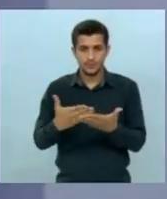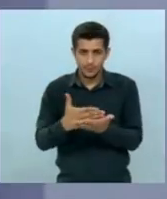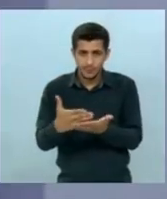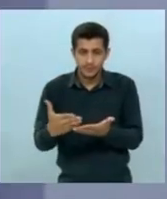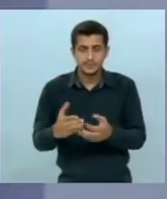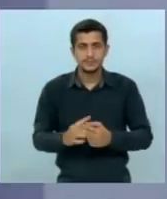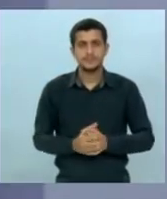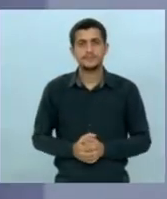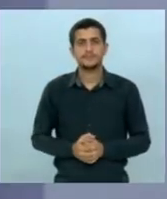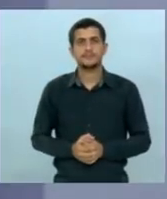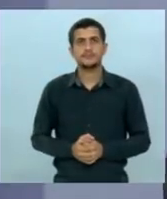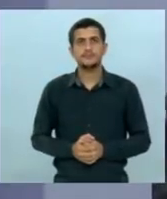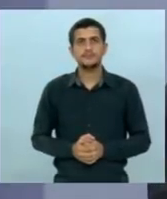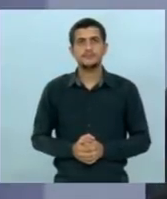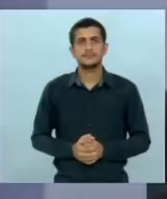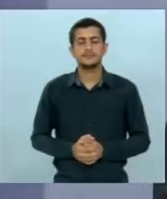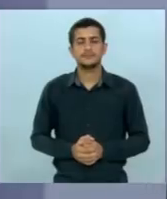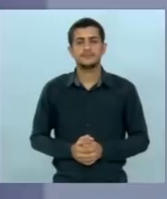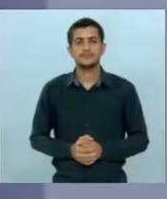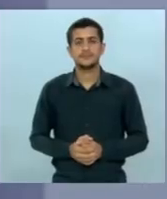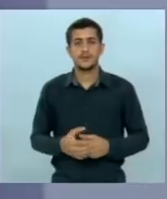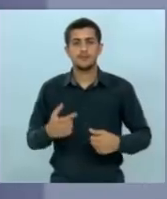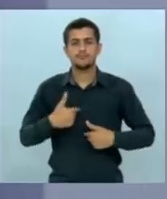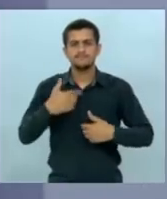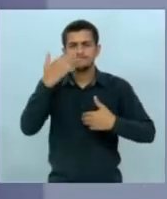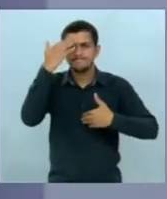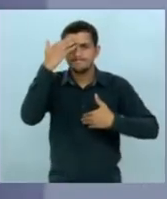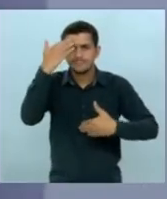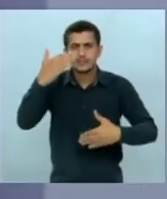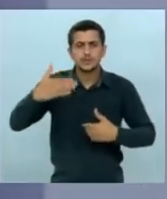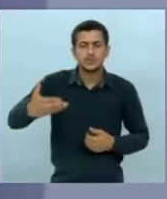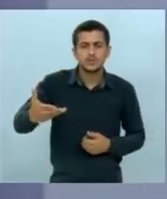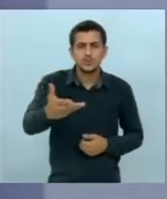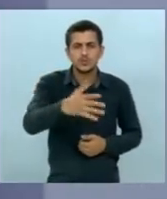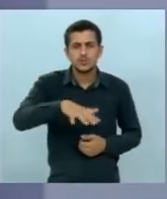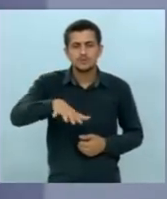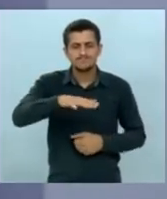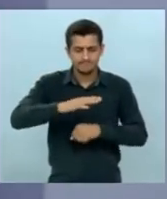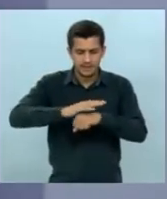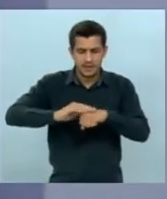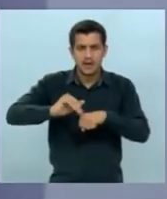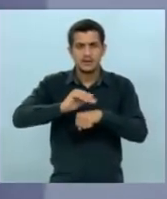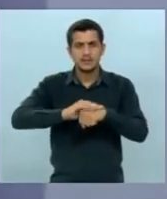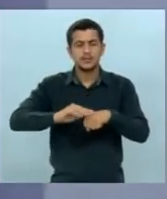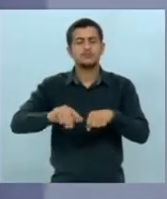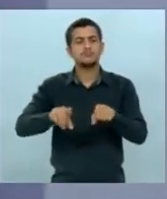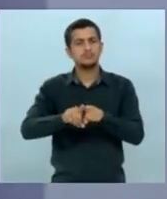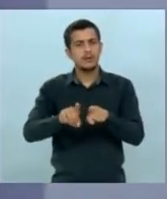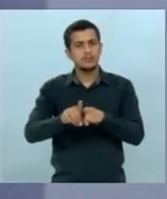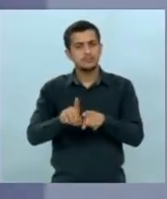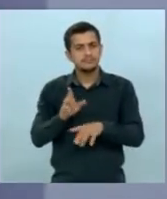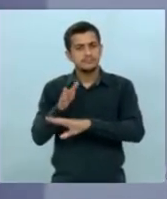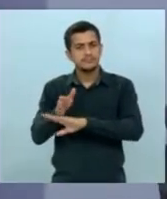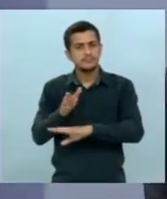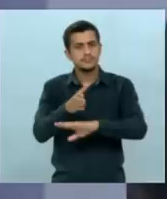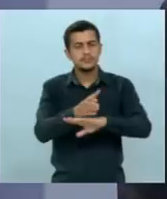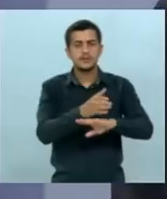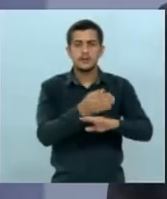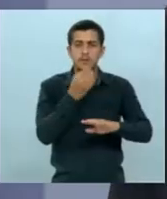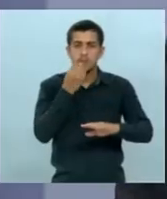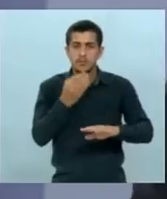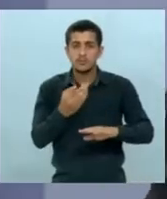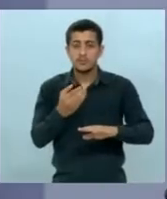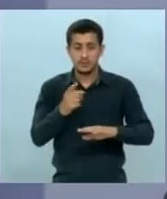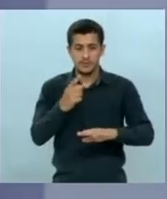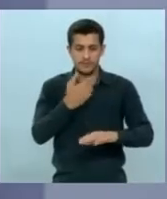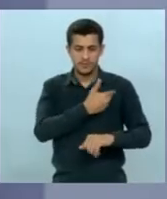eu quero agradecer muito a você Sul Mato Grossense pelo carinho por ter nos recebido tão bem dizer que realmente nós fizemos